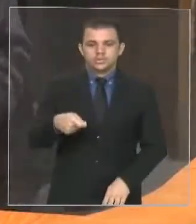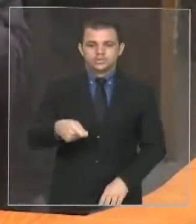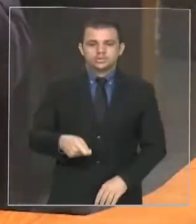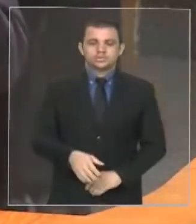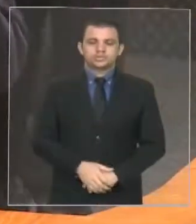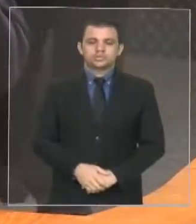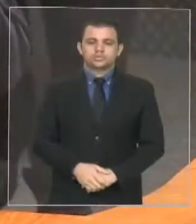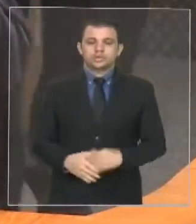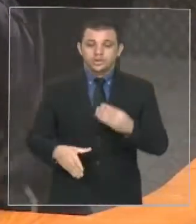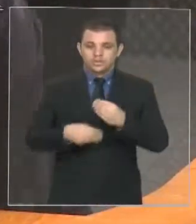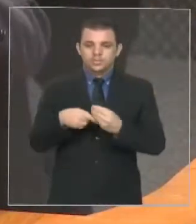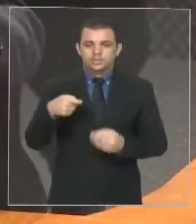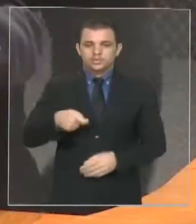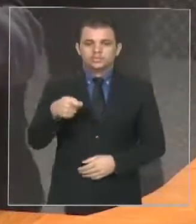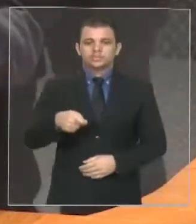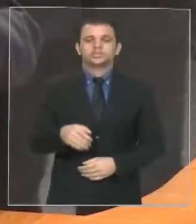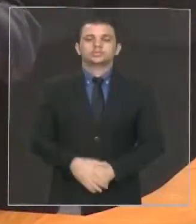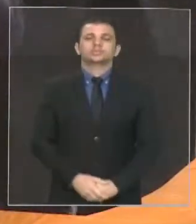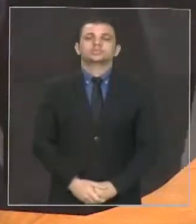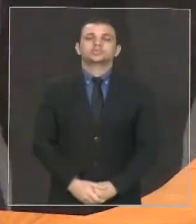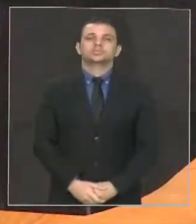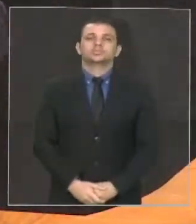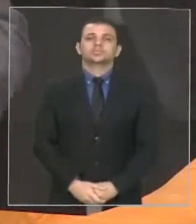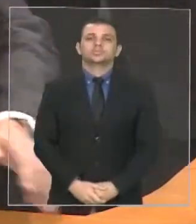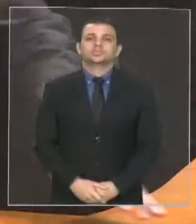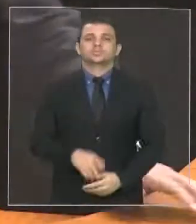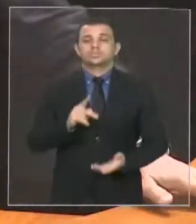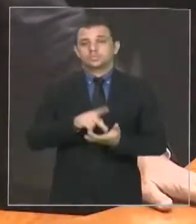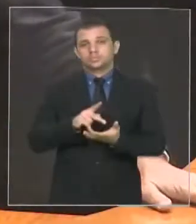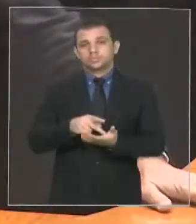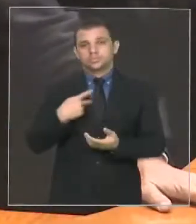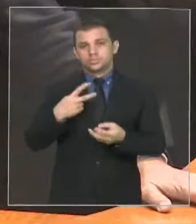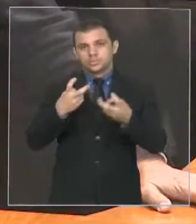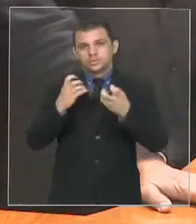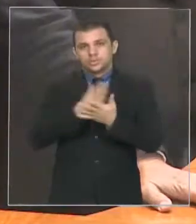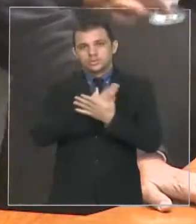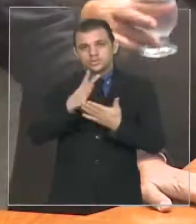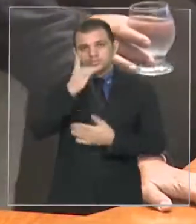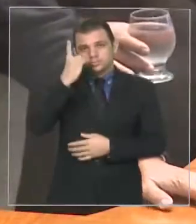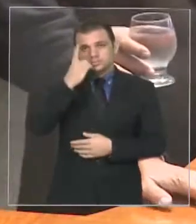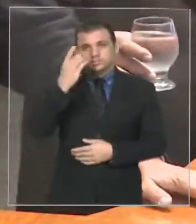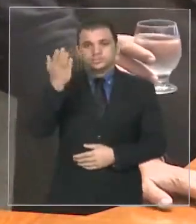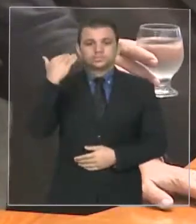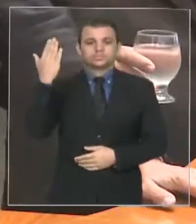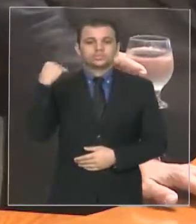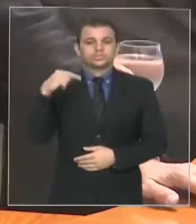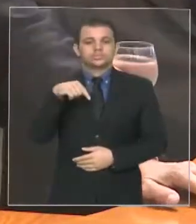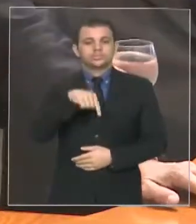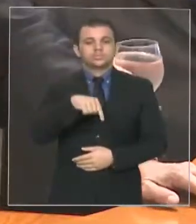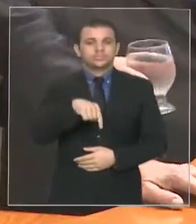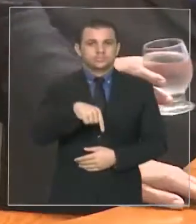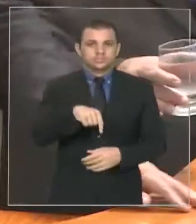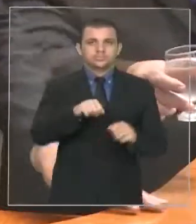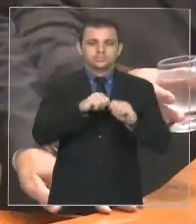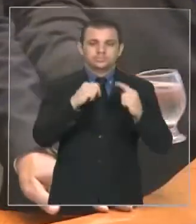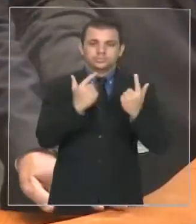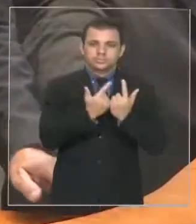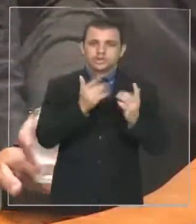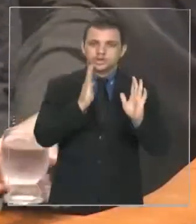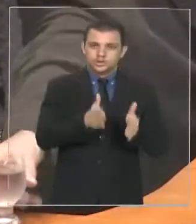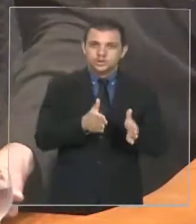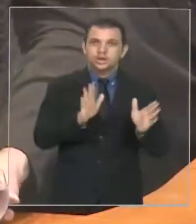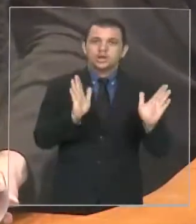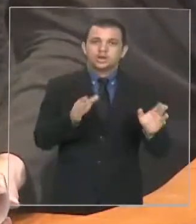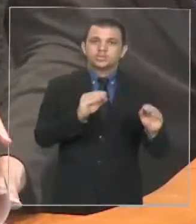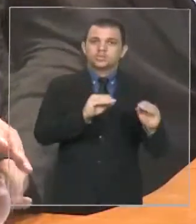Presidente, confesso a você que vejo deputados que já tiveram assento nessa casa, hoje em outra esfera, portanto na esfera